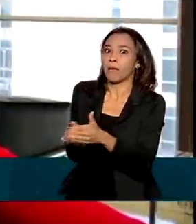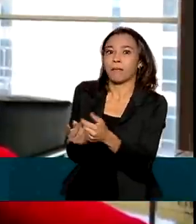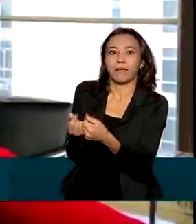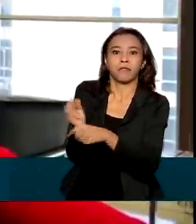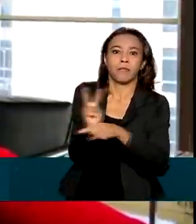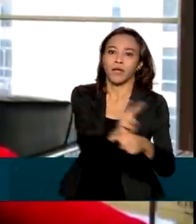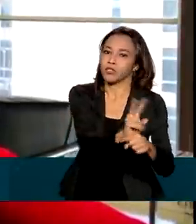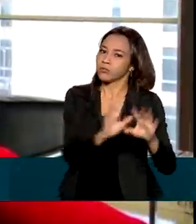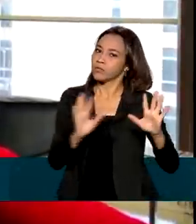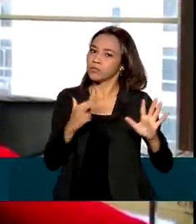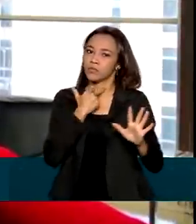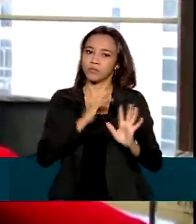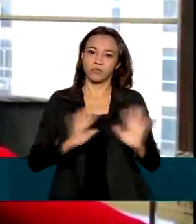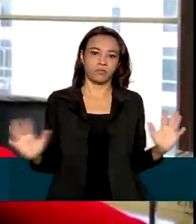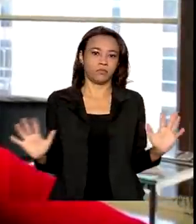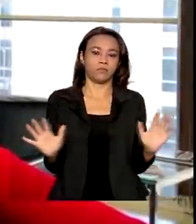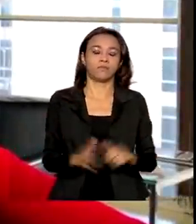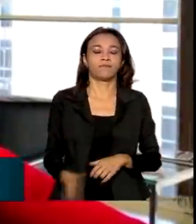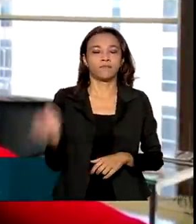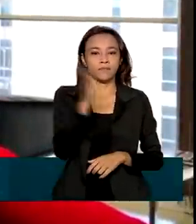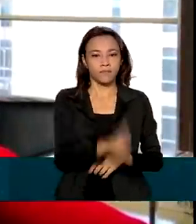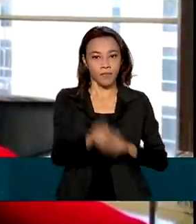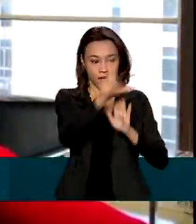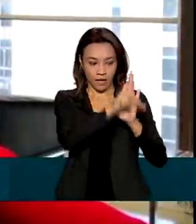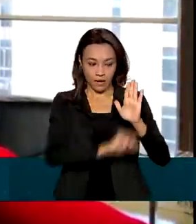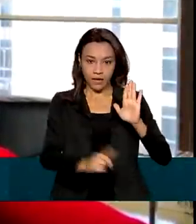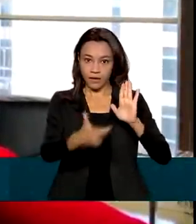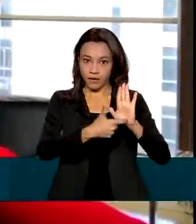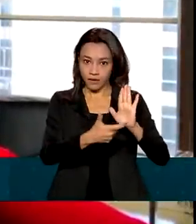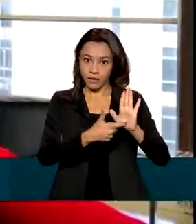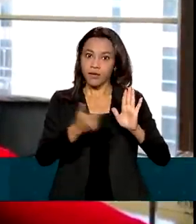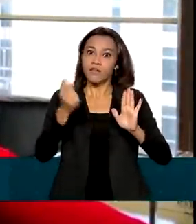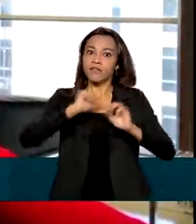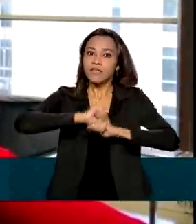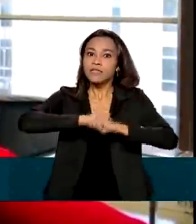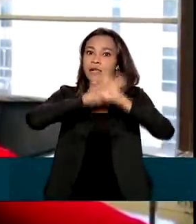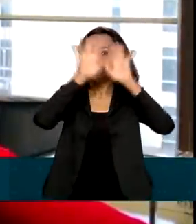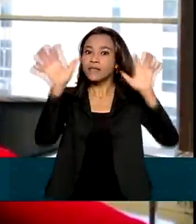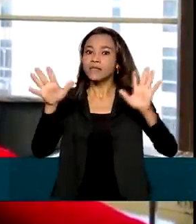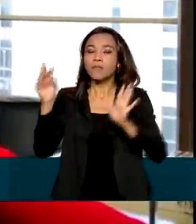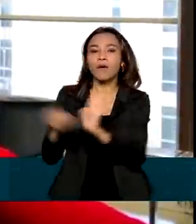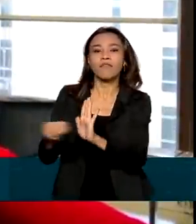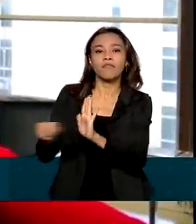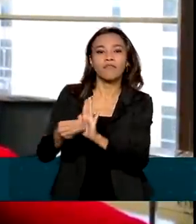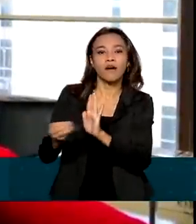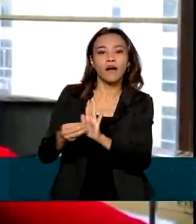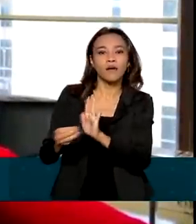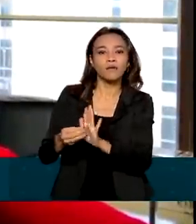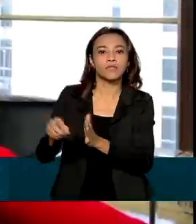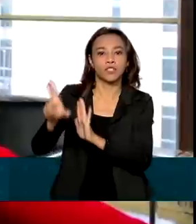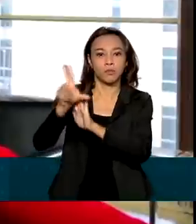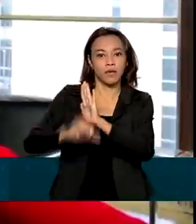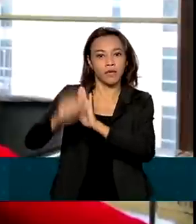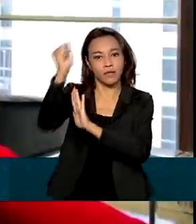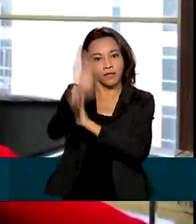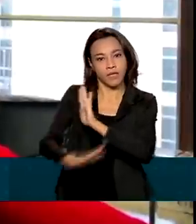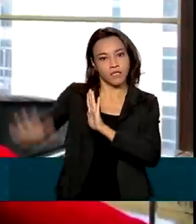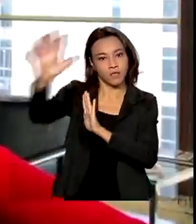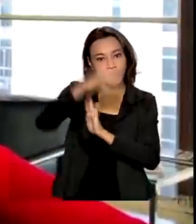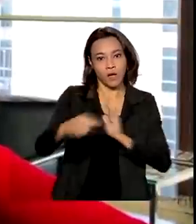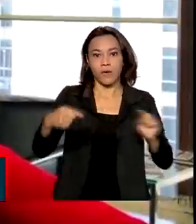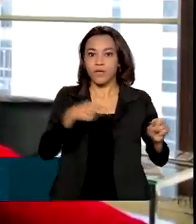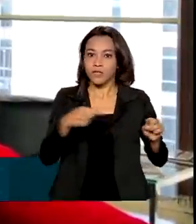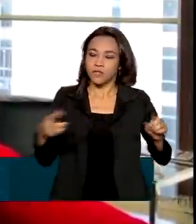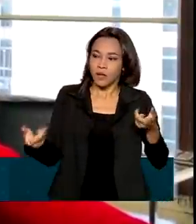Com isso, nós entendemos que a legislação vem preencher uma lacuna na legislação nacional ela regula a matéria de uma forma mais